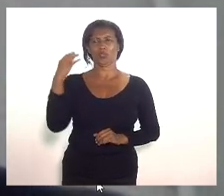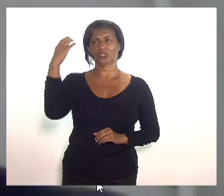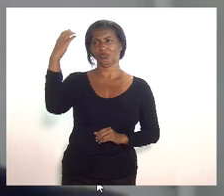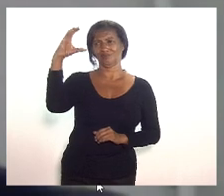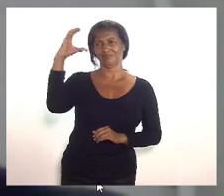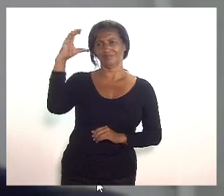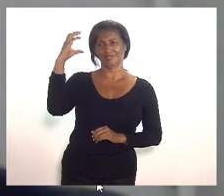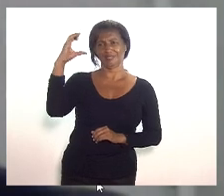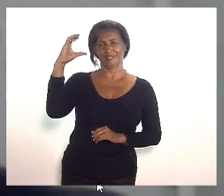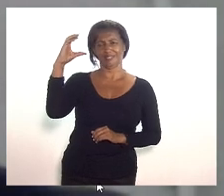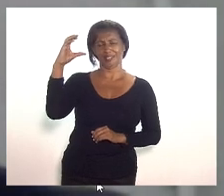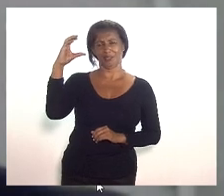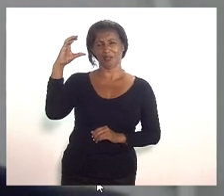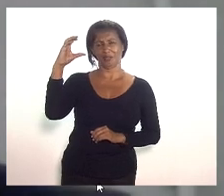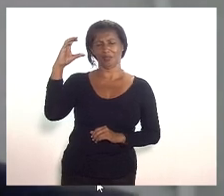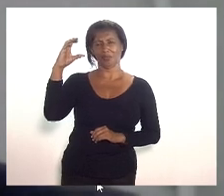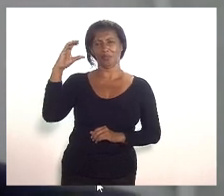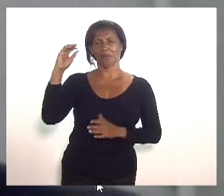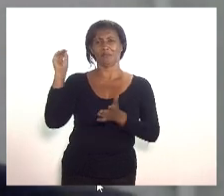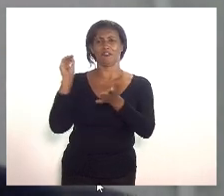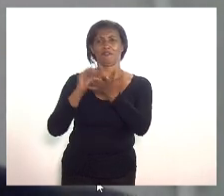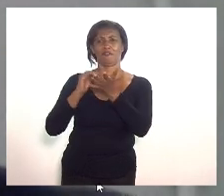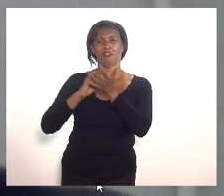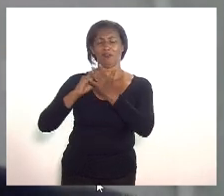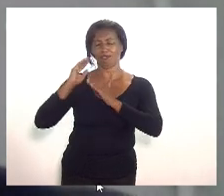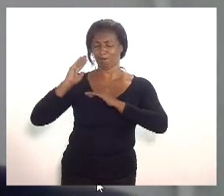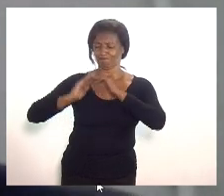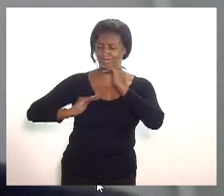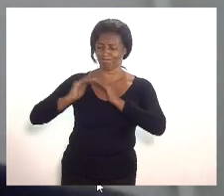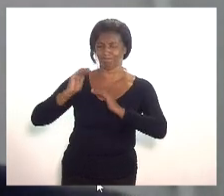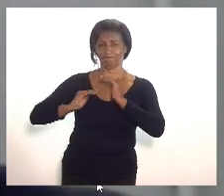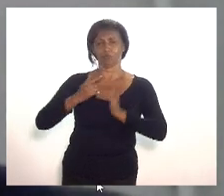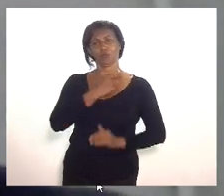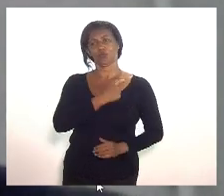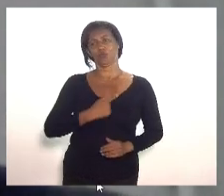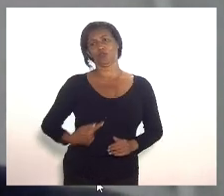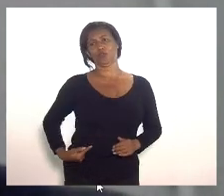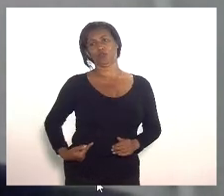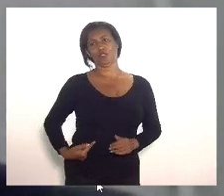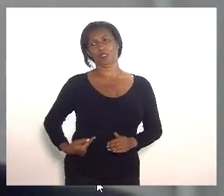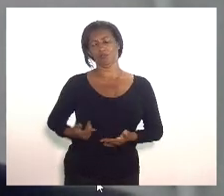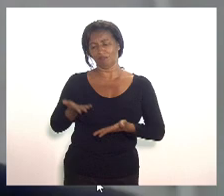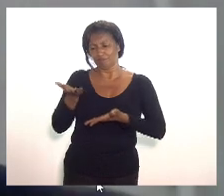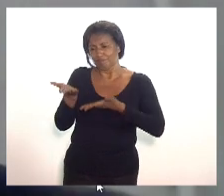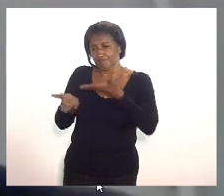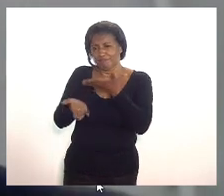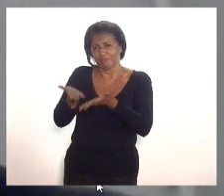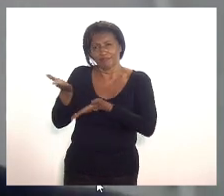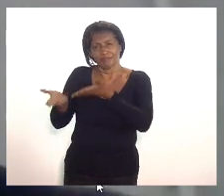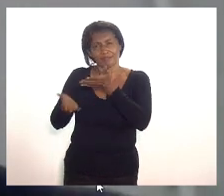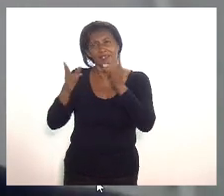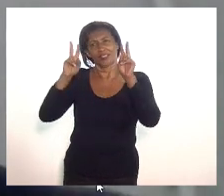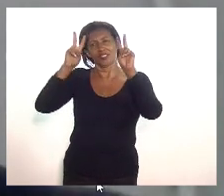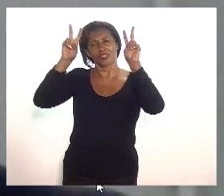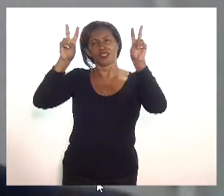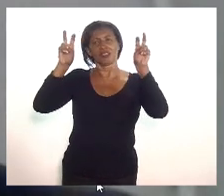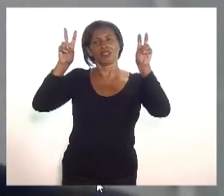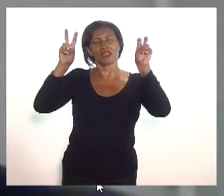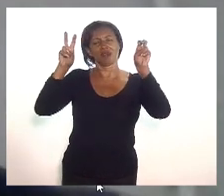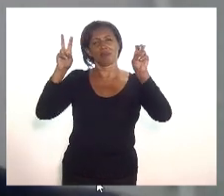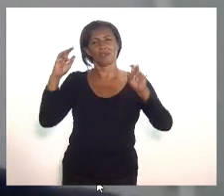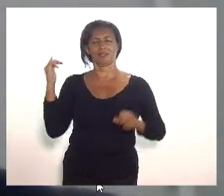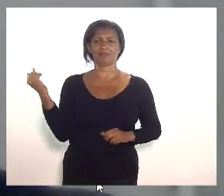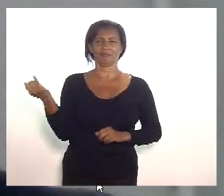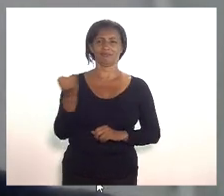fruto da incapacidade de governos em tratar de um tema tão relevante que é a